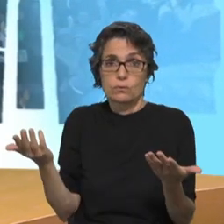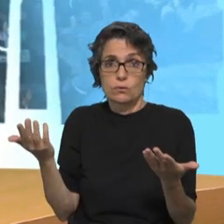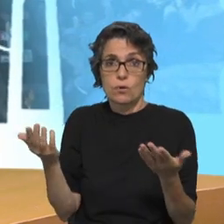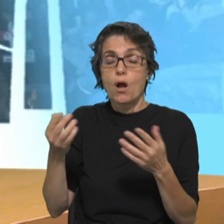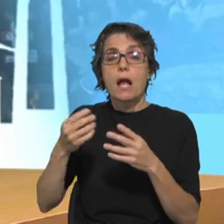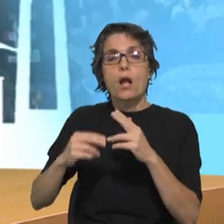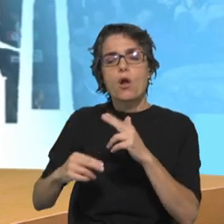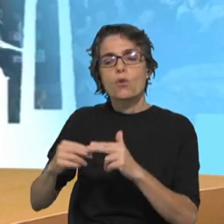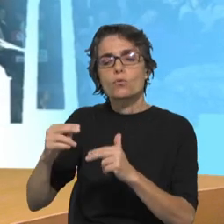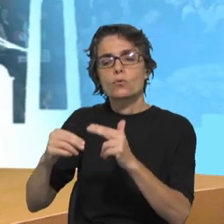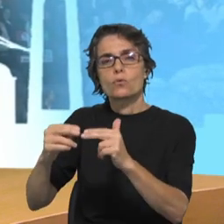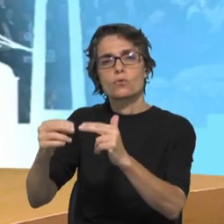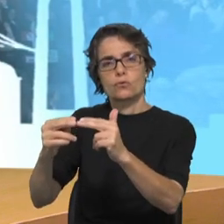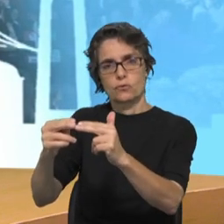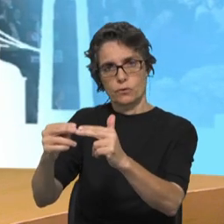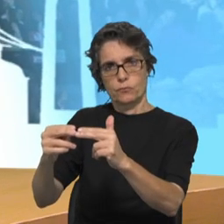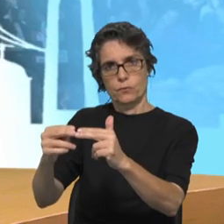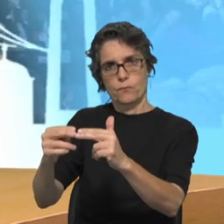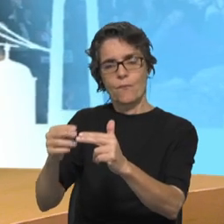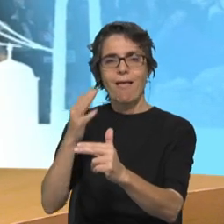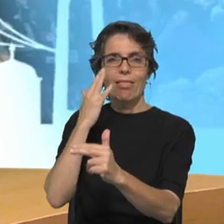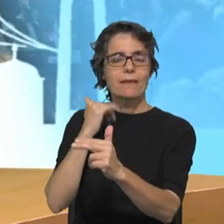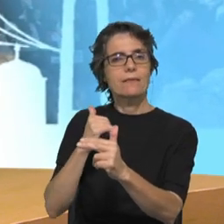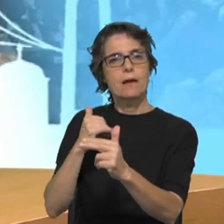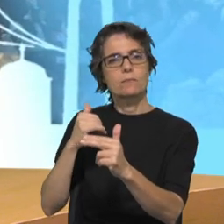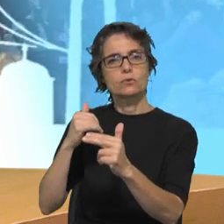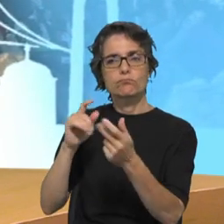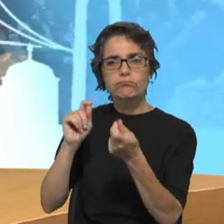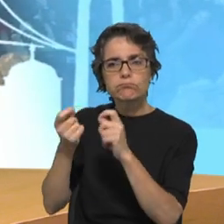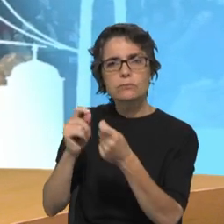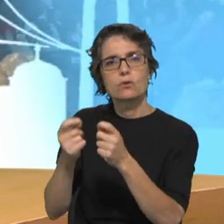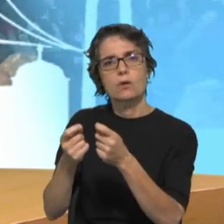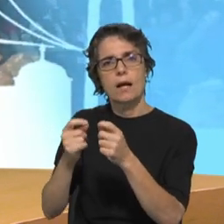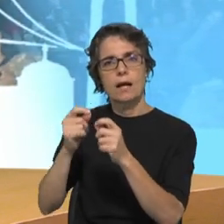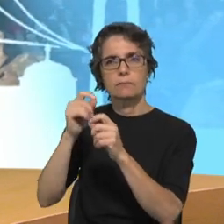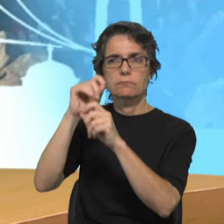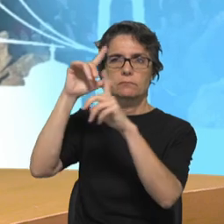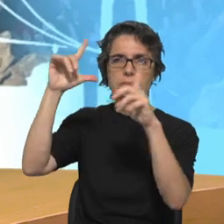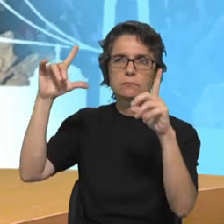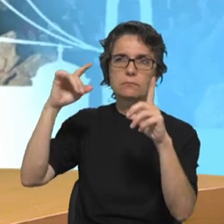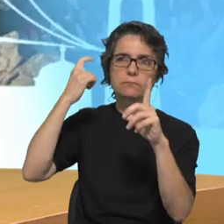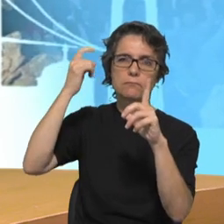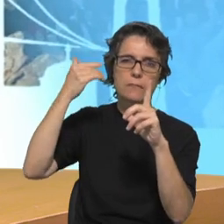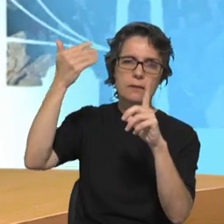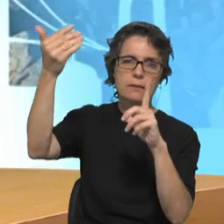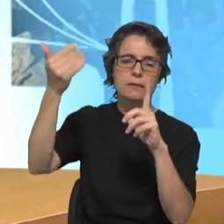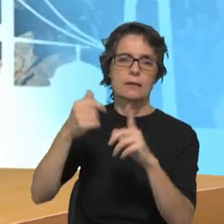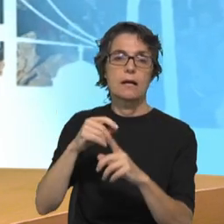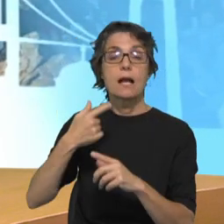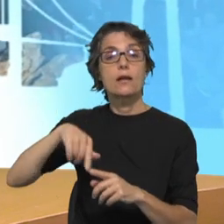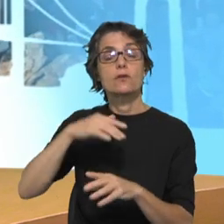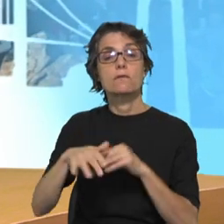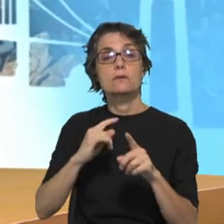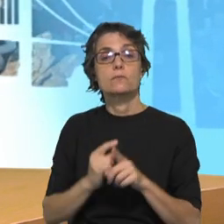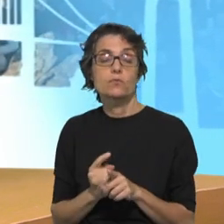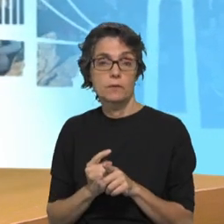construção. É um processo de aprofundamento, de alargamento de horizontes. E o que procuramos fazer, sim,